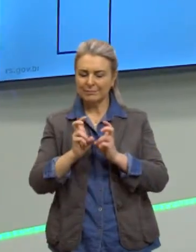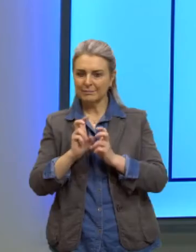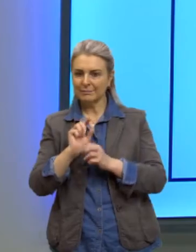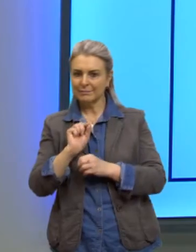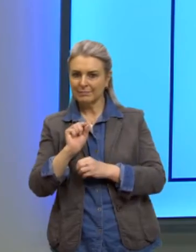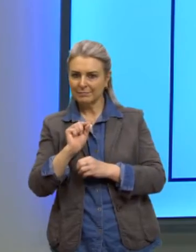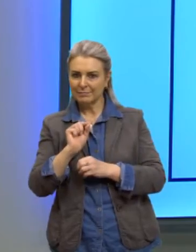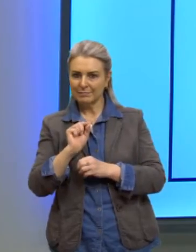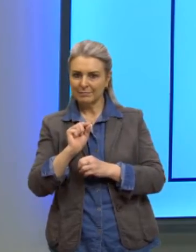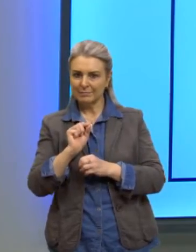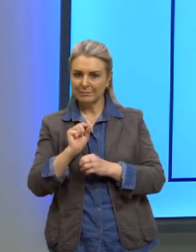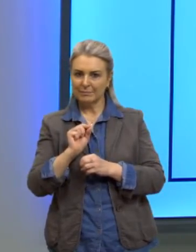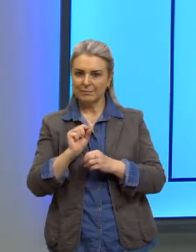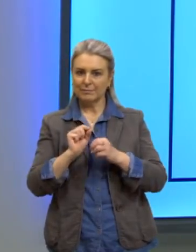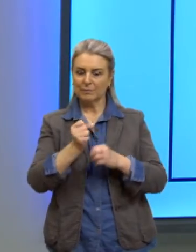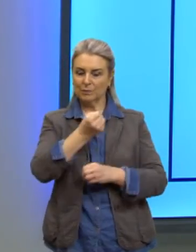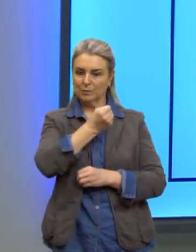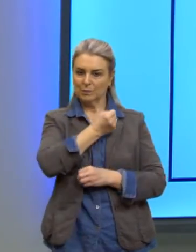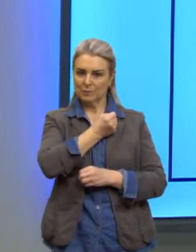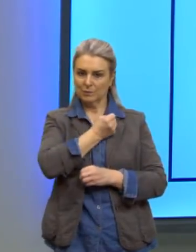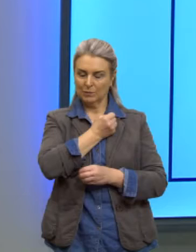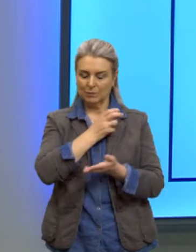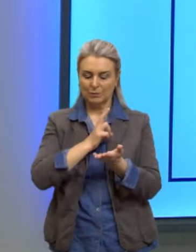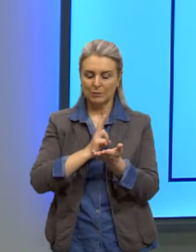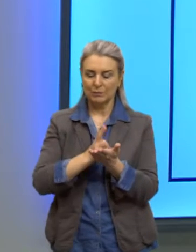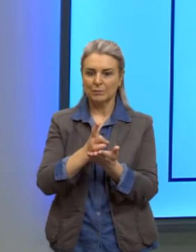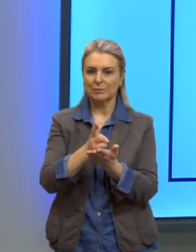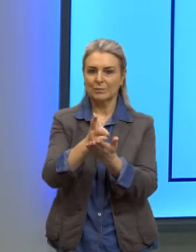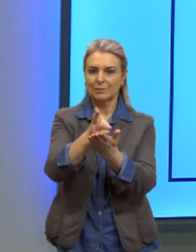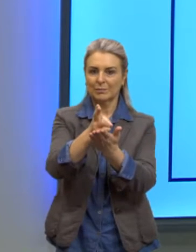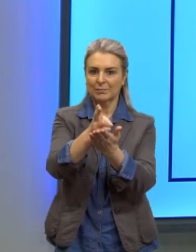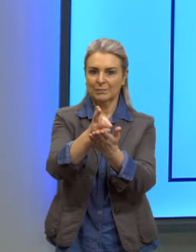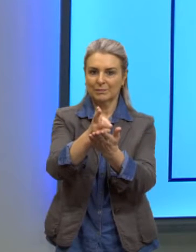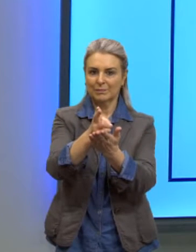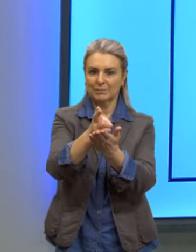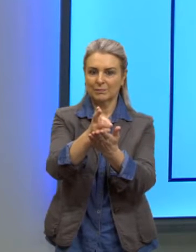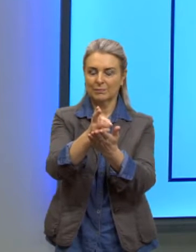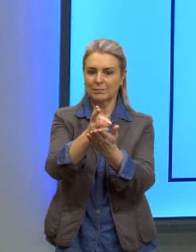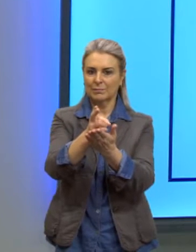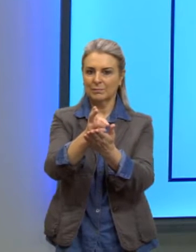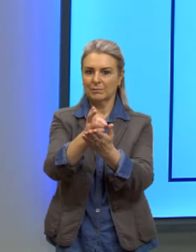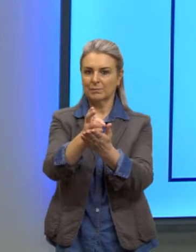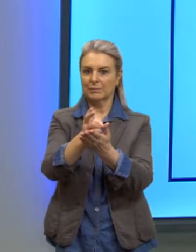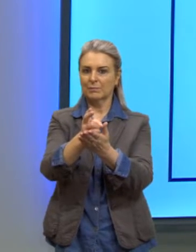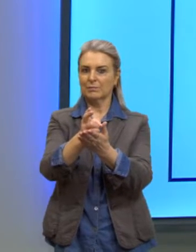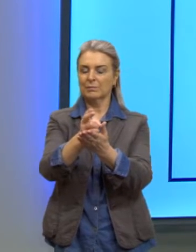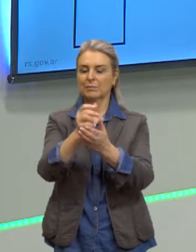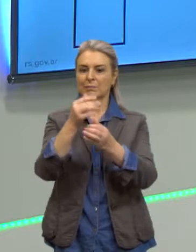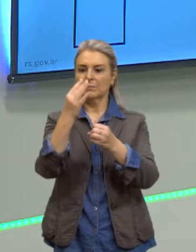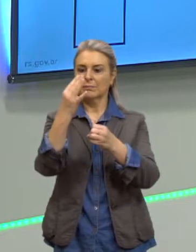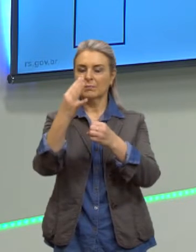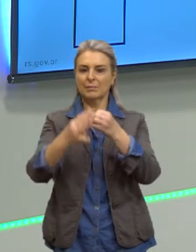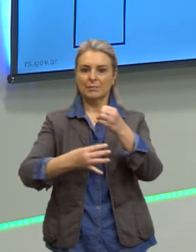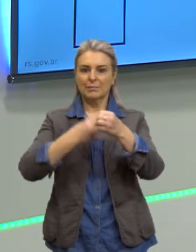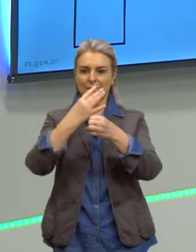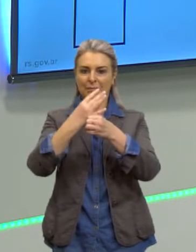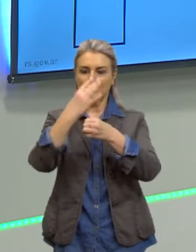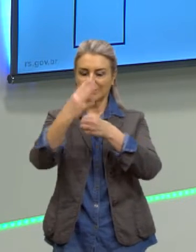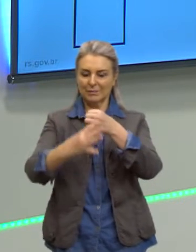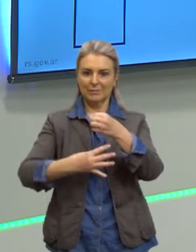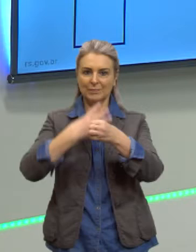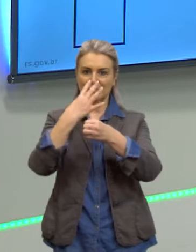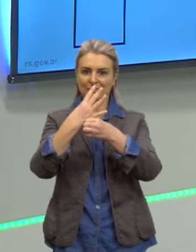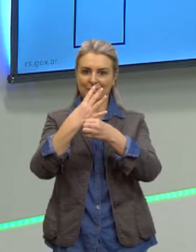Que entre um termo e outro da sequência, ela mudou de quatro em quatro. O que é esse